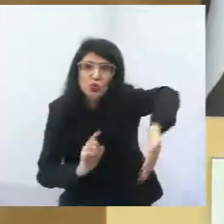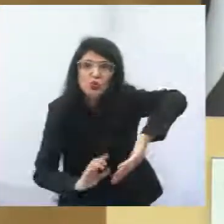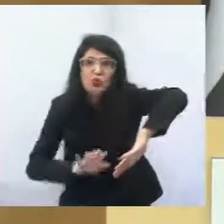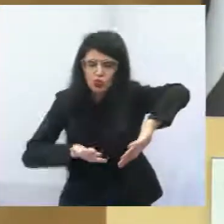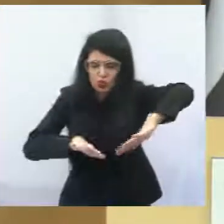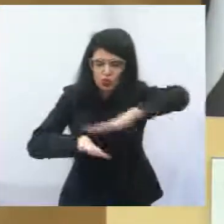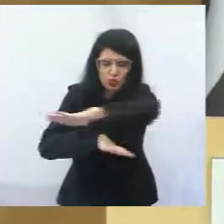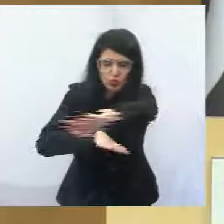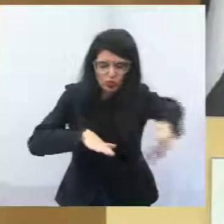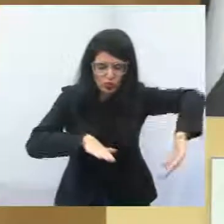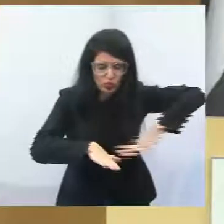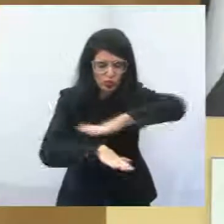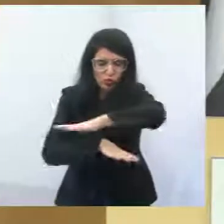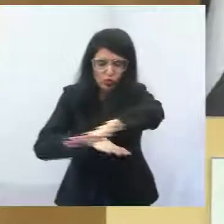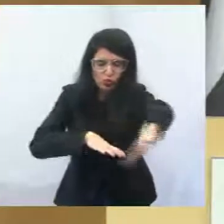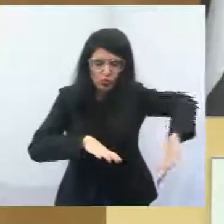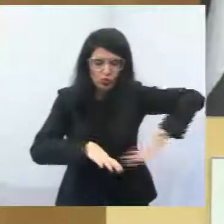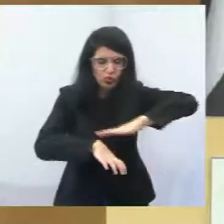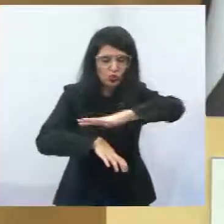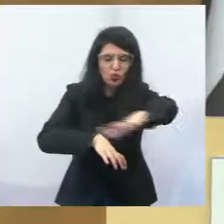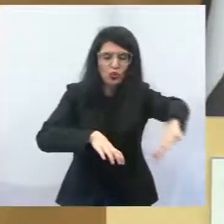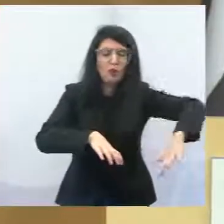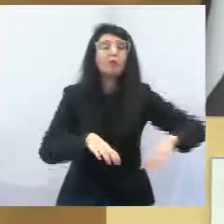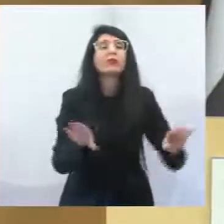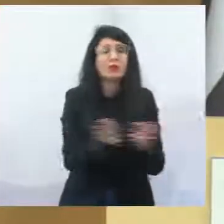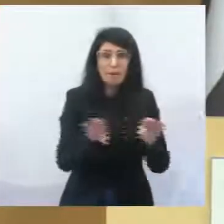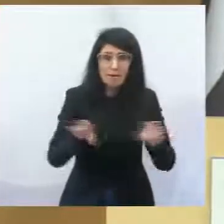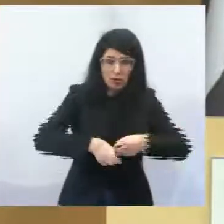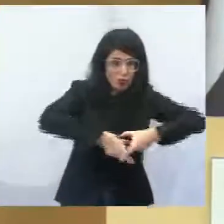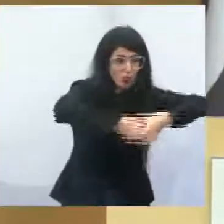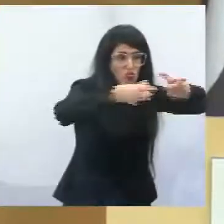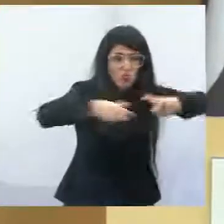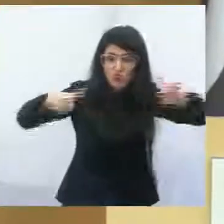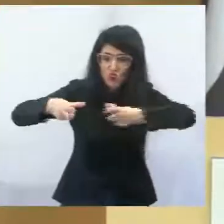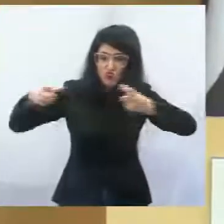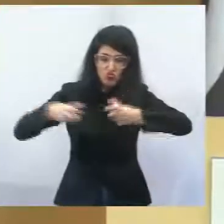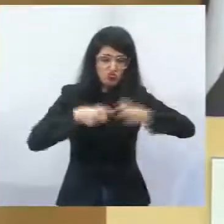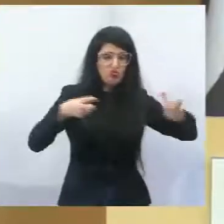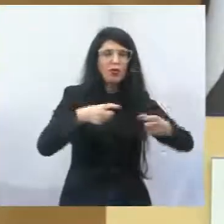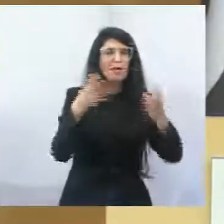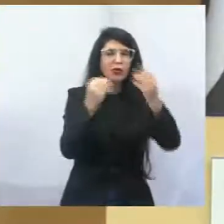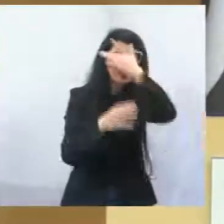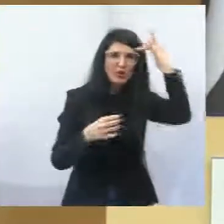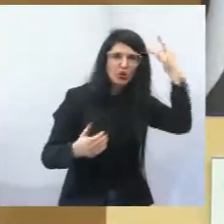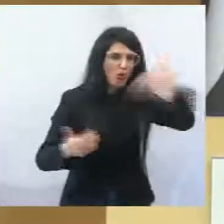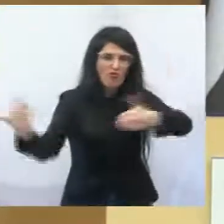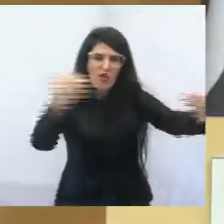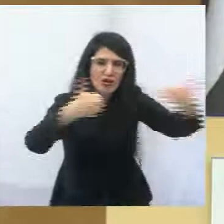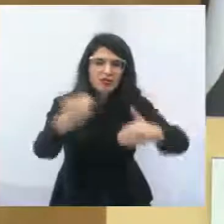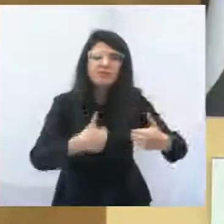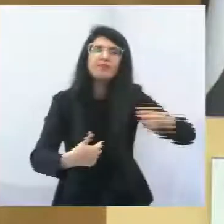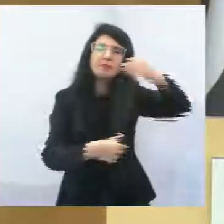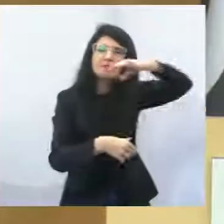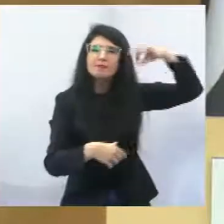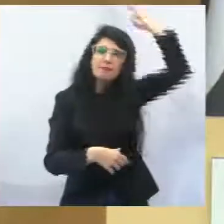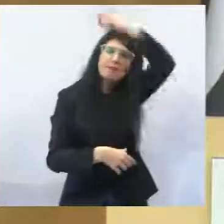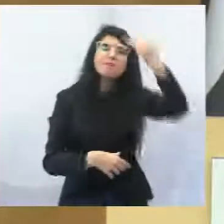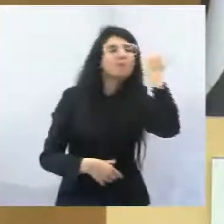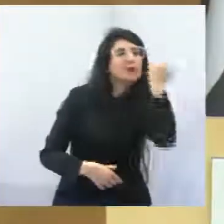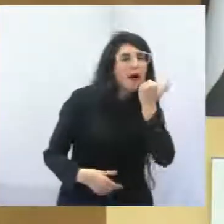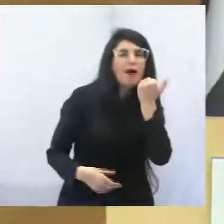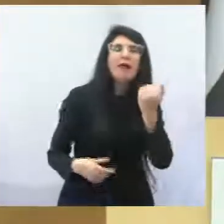também cresceram e utilizam os leitos de UTI do nosso município, Santa Branca e Garatá.